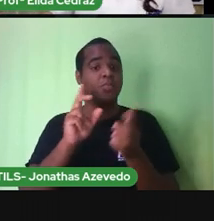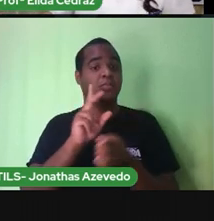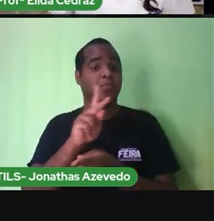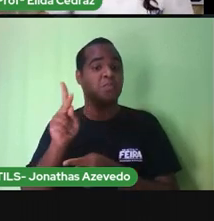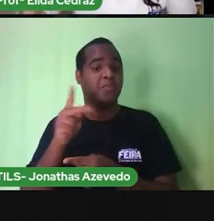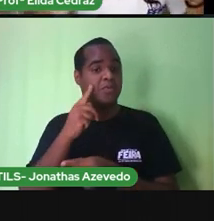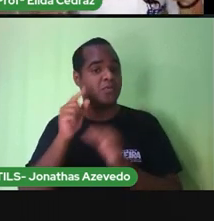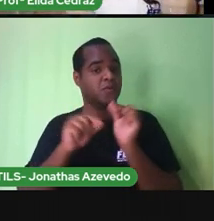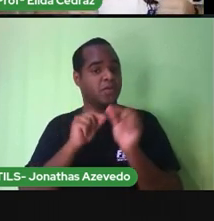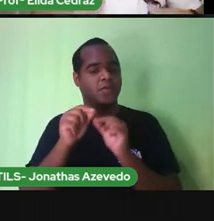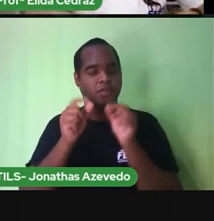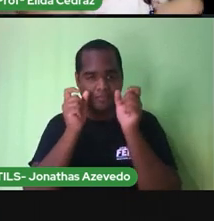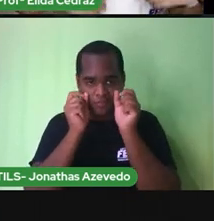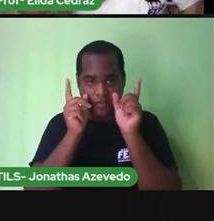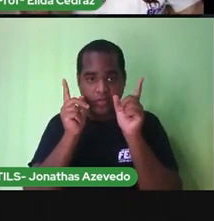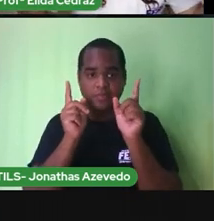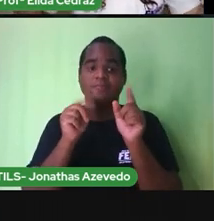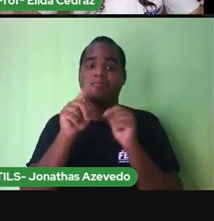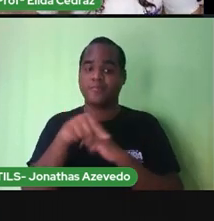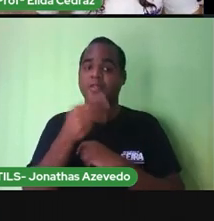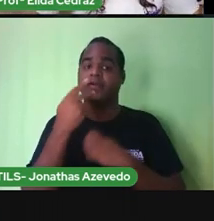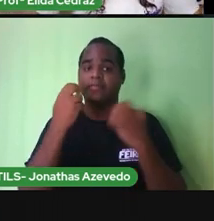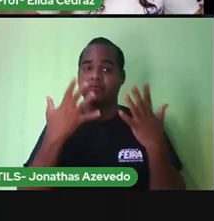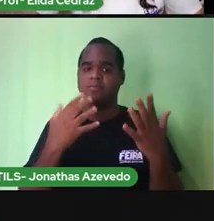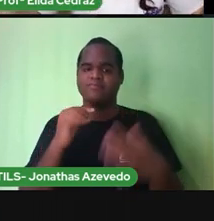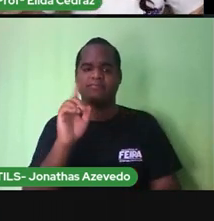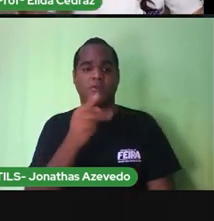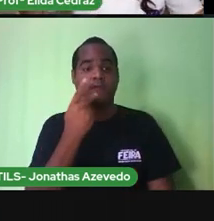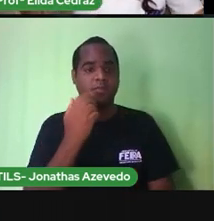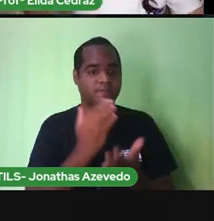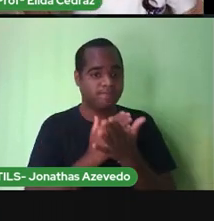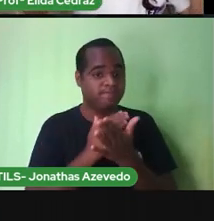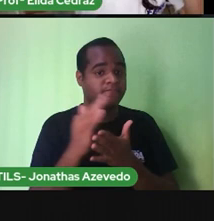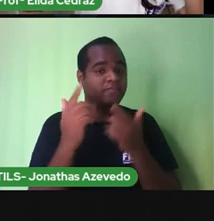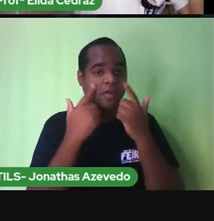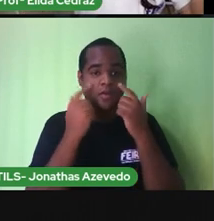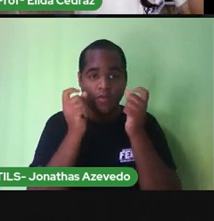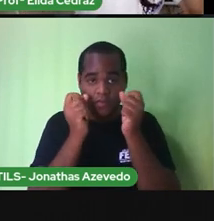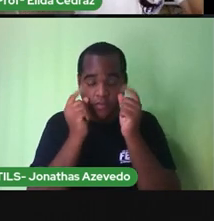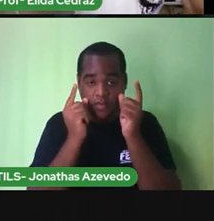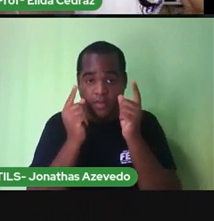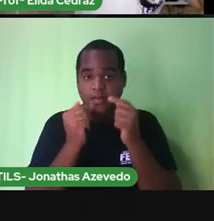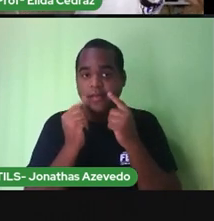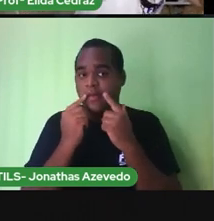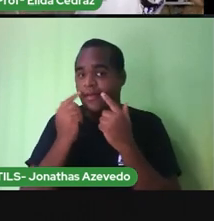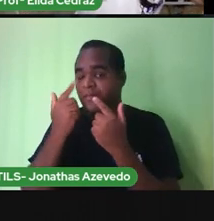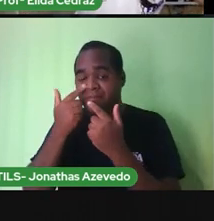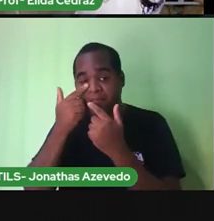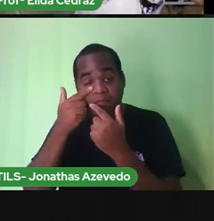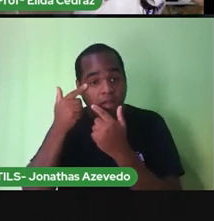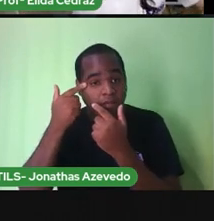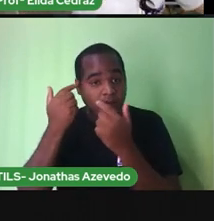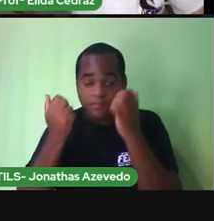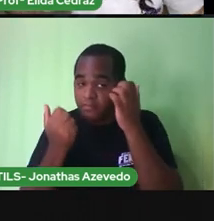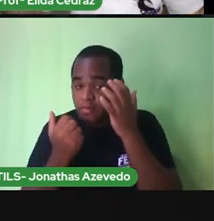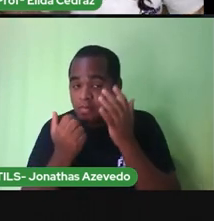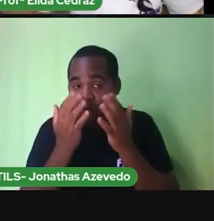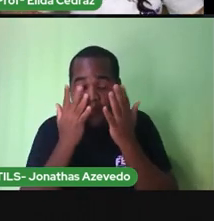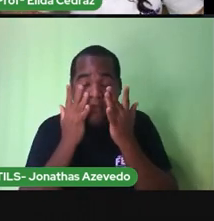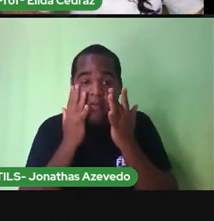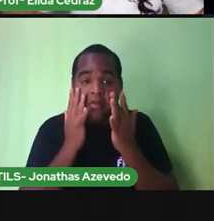é abrir o olho. É isso aí. Mas quando a gente abre o olho, o olho está lá todo cheio de...